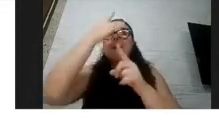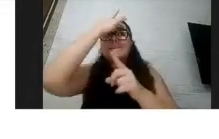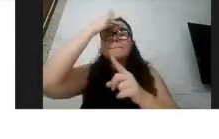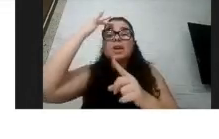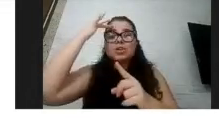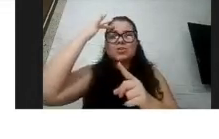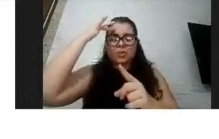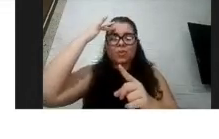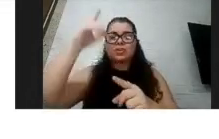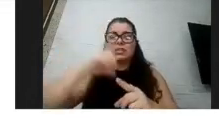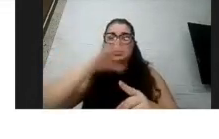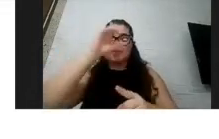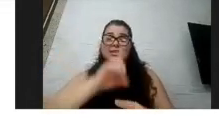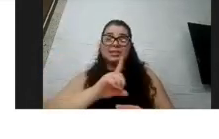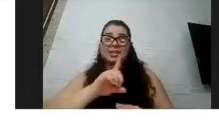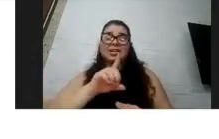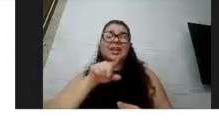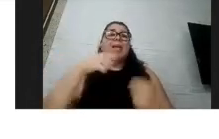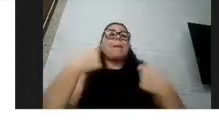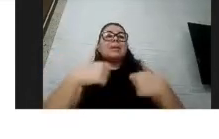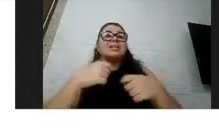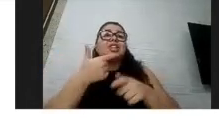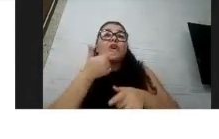terceiros, cuidadores,